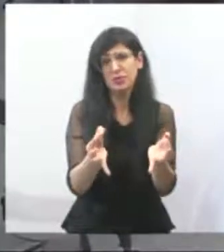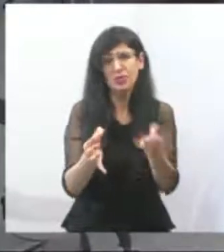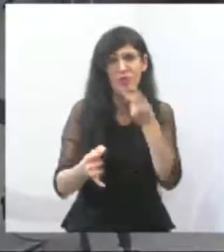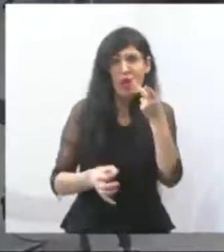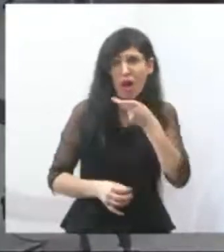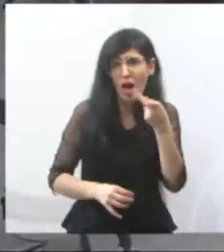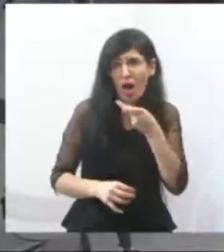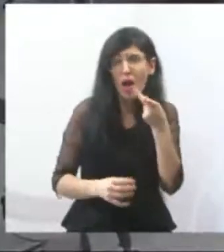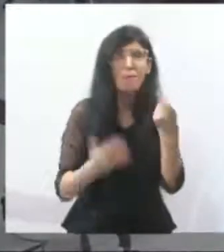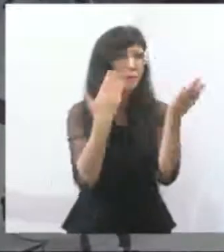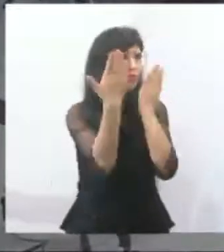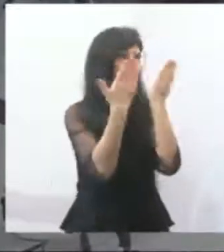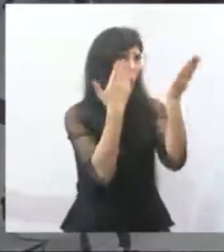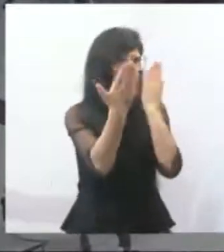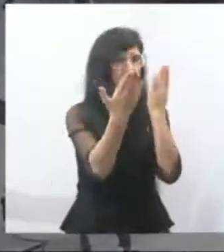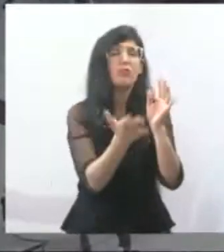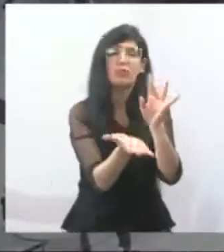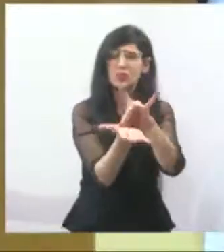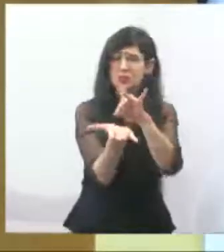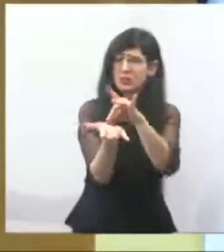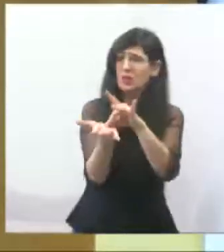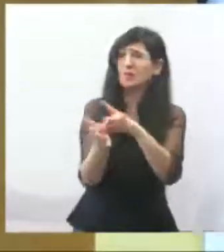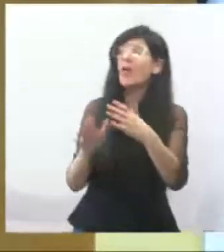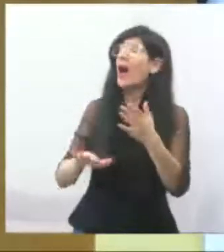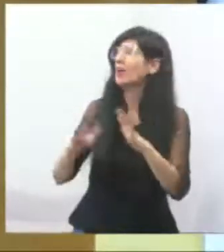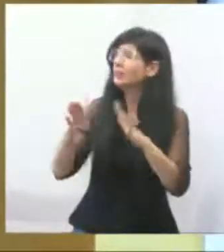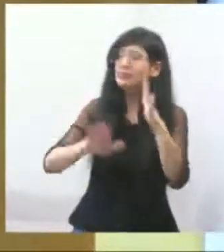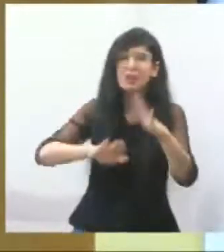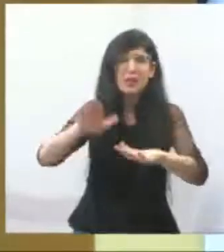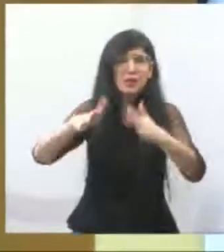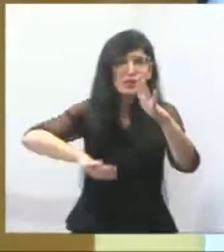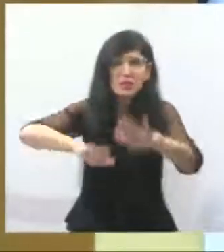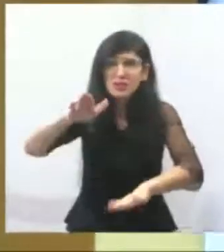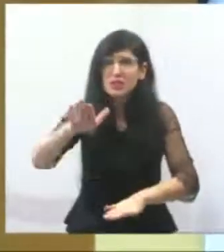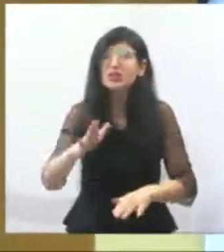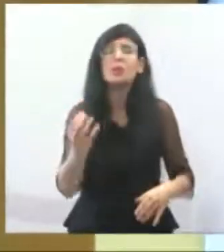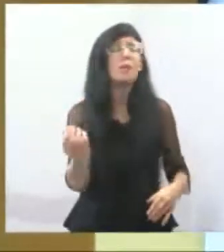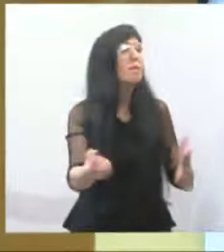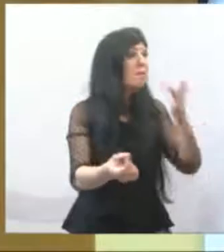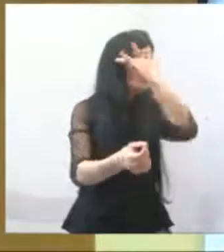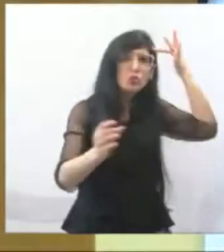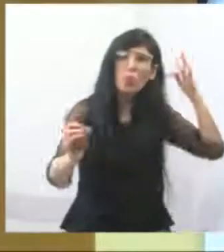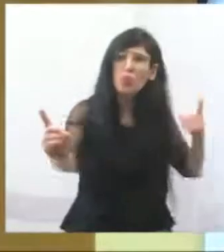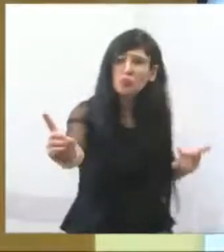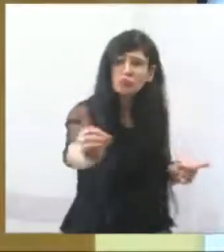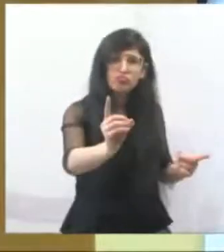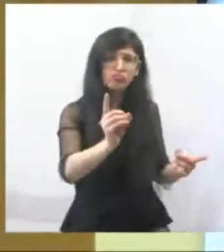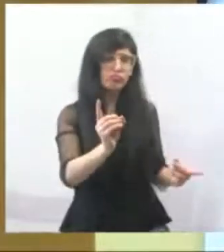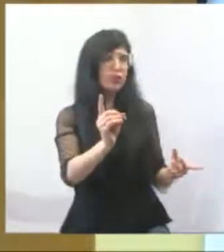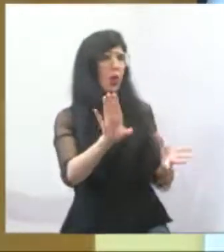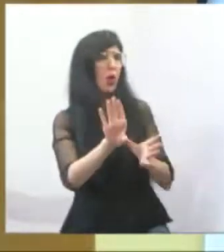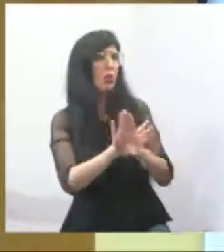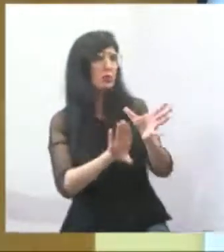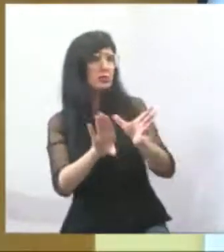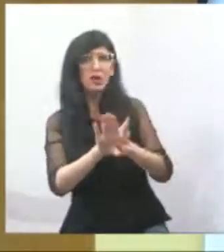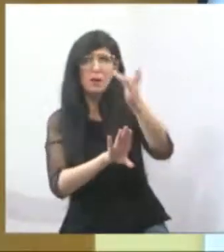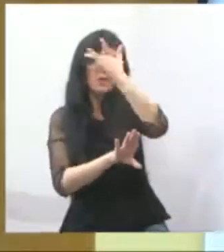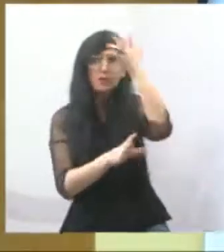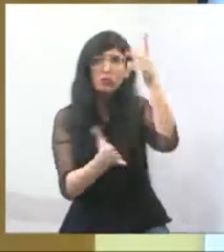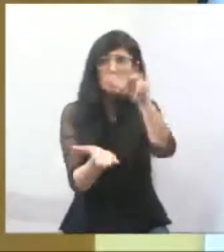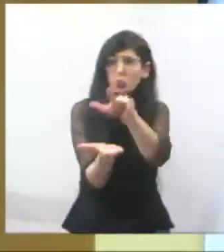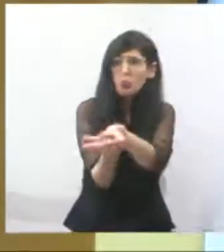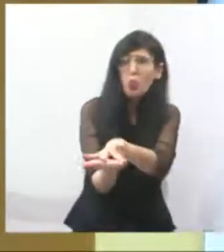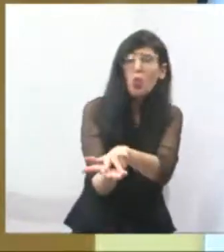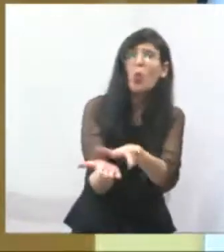Muitas vezes, enquanto profissional, eu sou chamada para orientar e informar um usuário que está internado na Santa